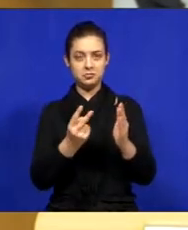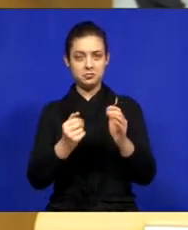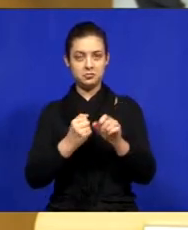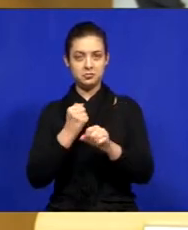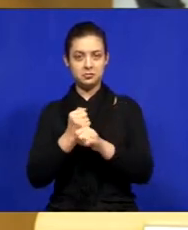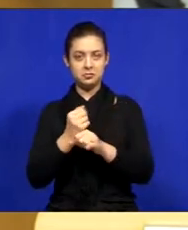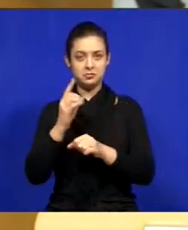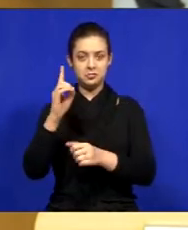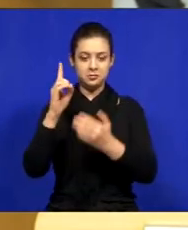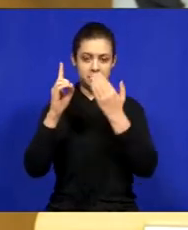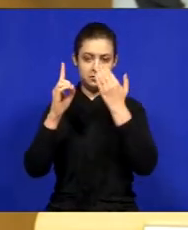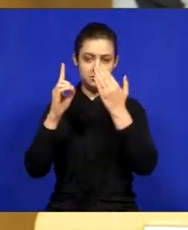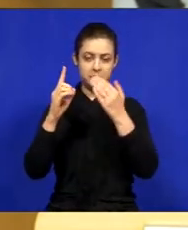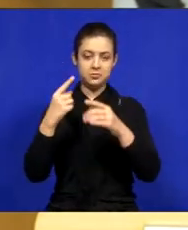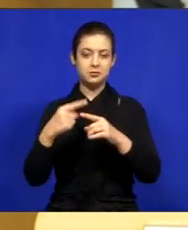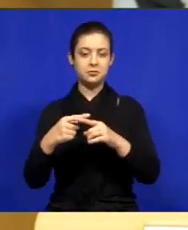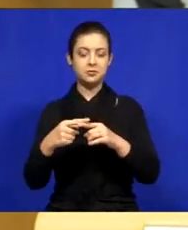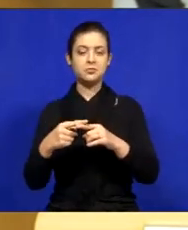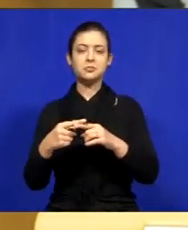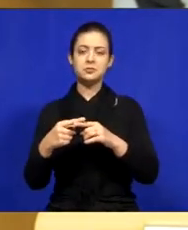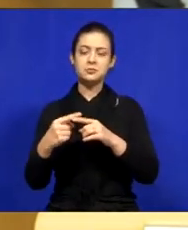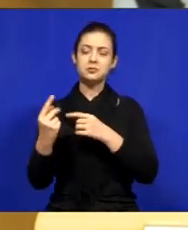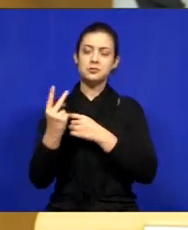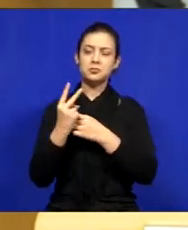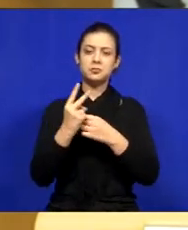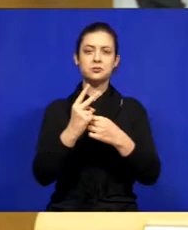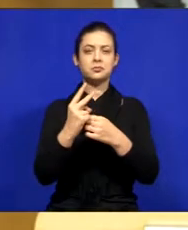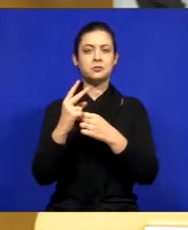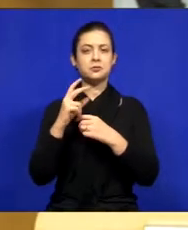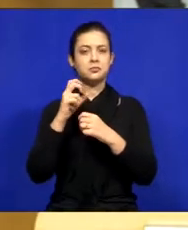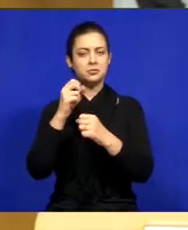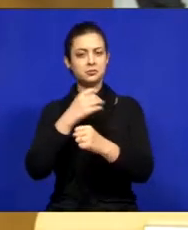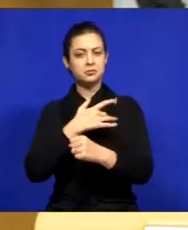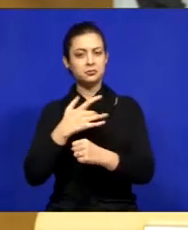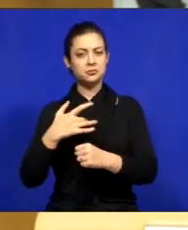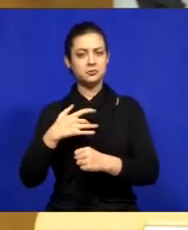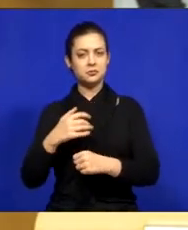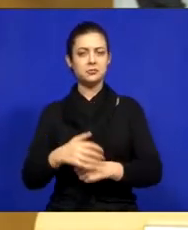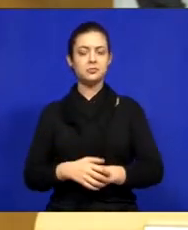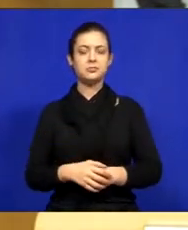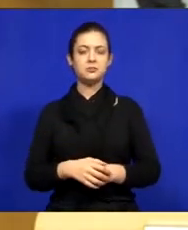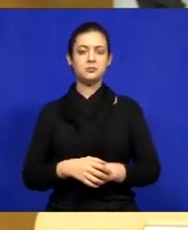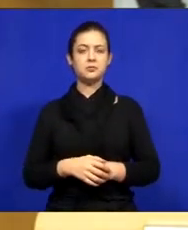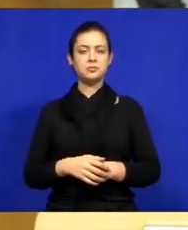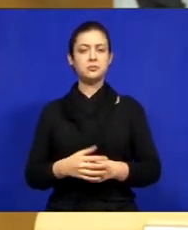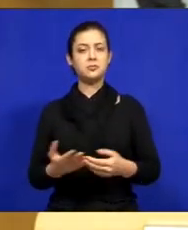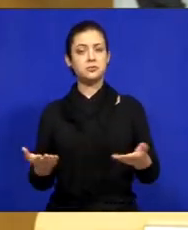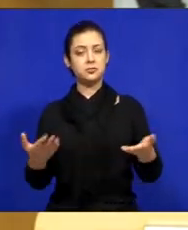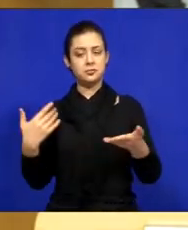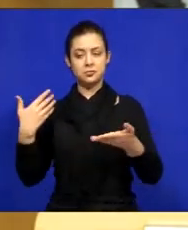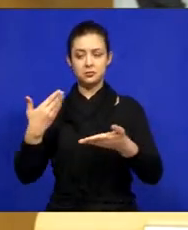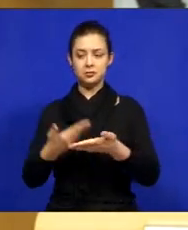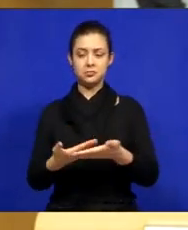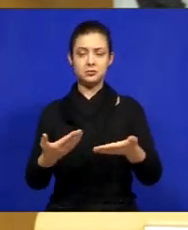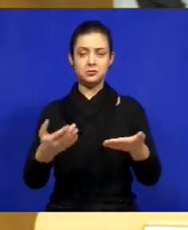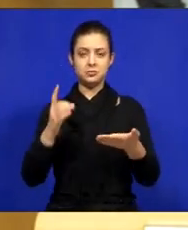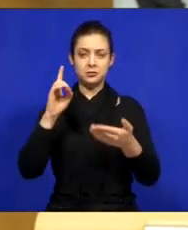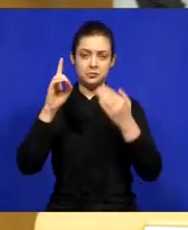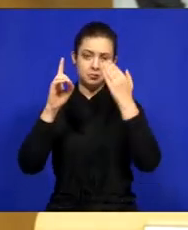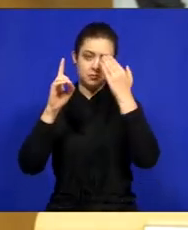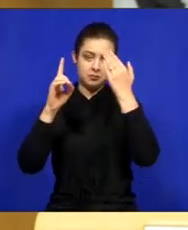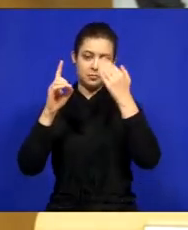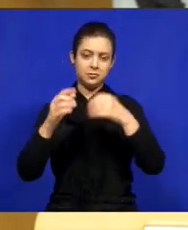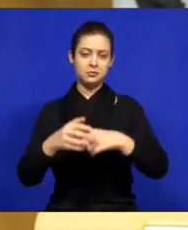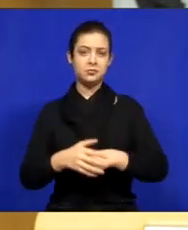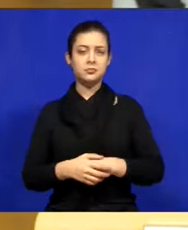Sou grato a Deus porque ele tem nos mantido de pé com saúde até este dia. Agradeço a Deus por mais esse